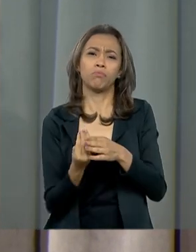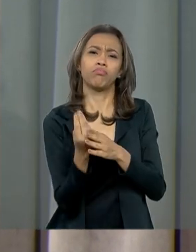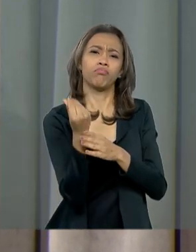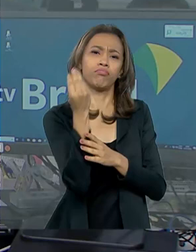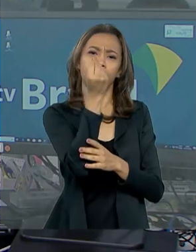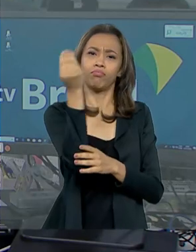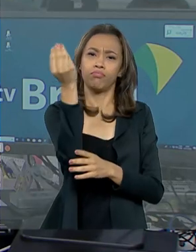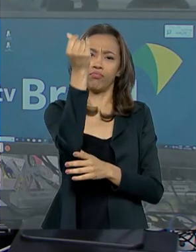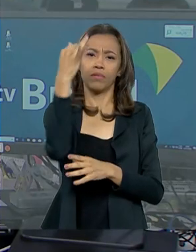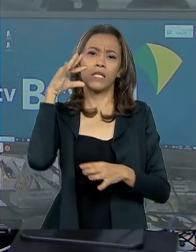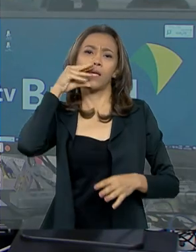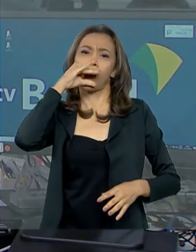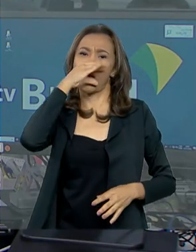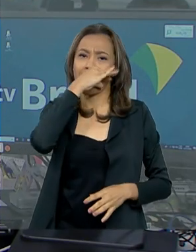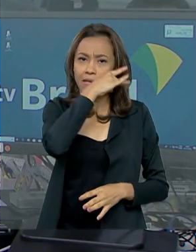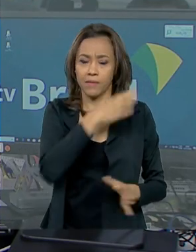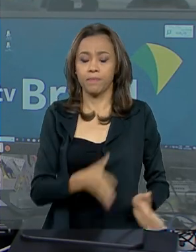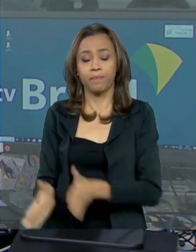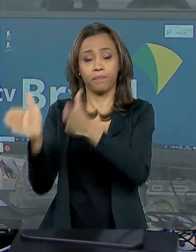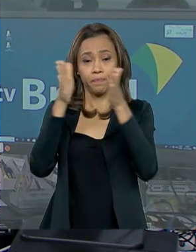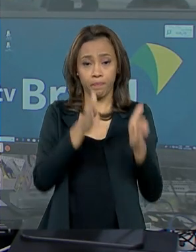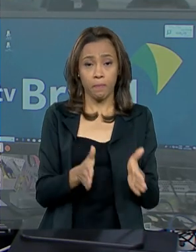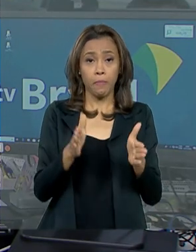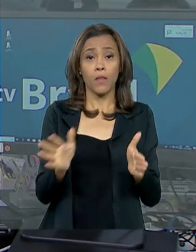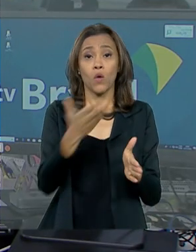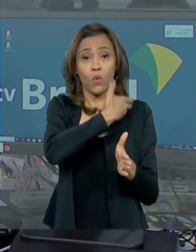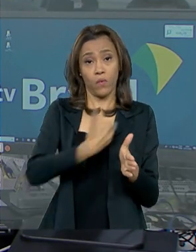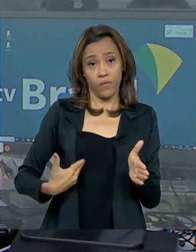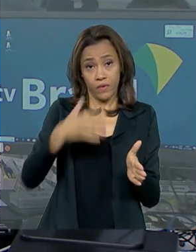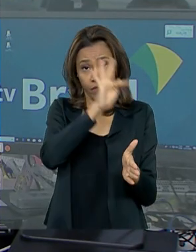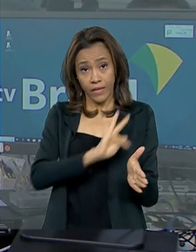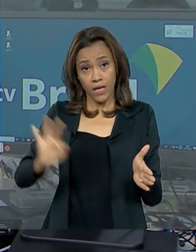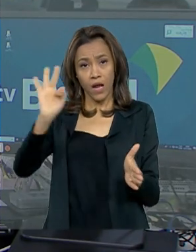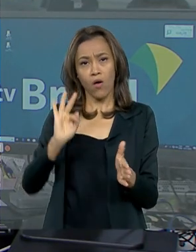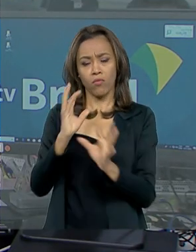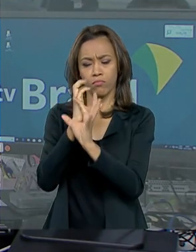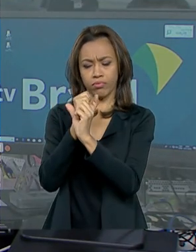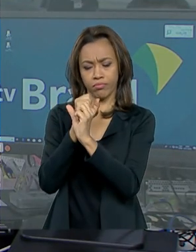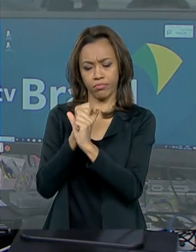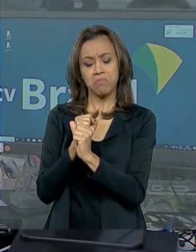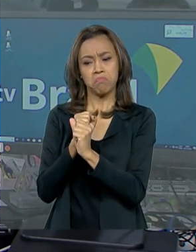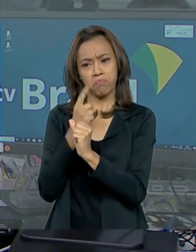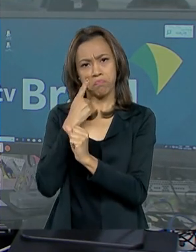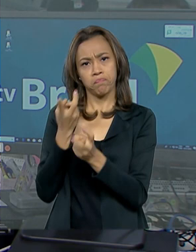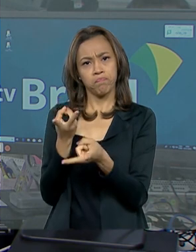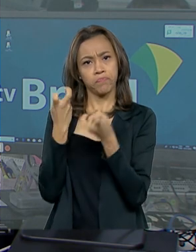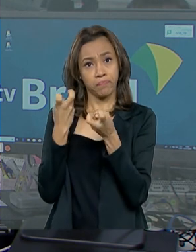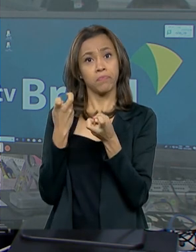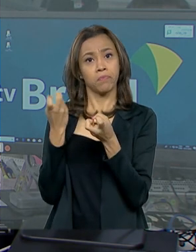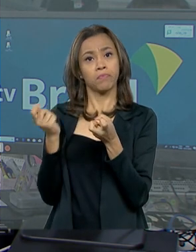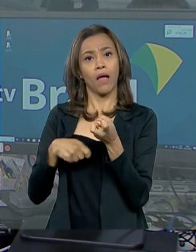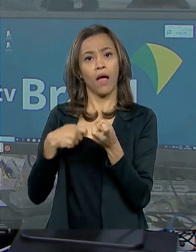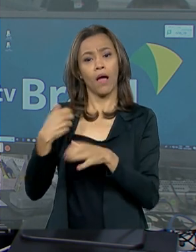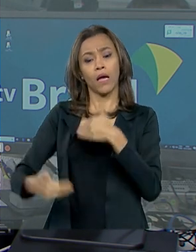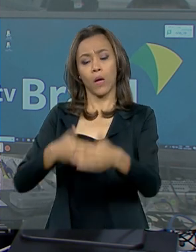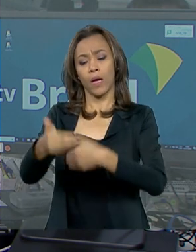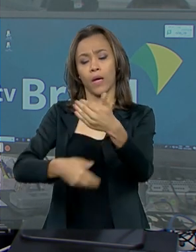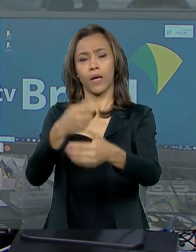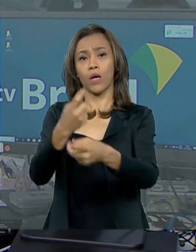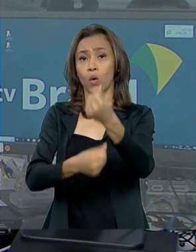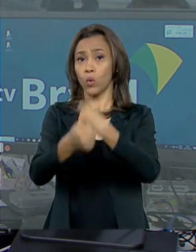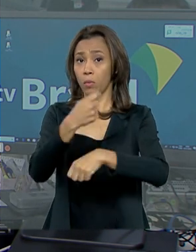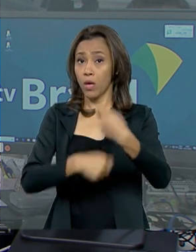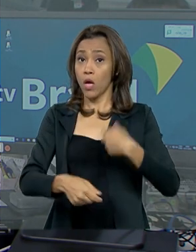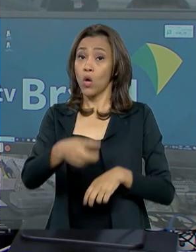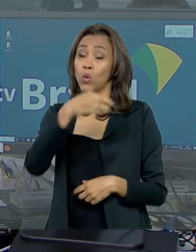estufa. O governo federal refez as contas e prevê crescimento da economia. O salário mínimo a partir de janeiro